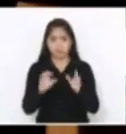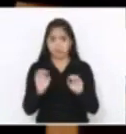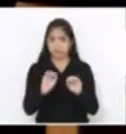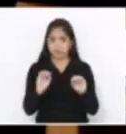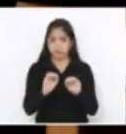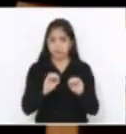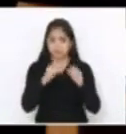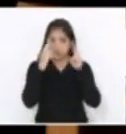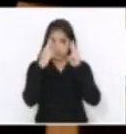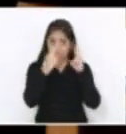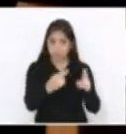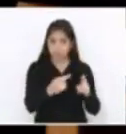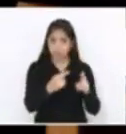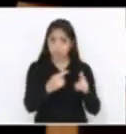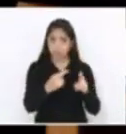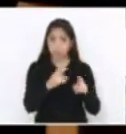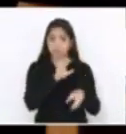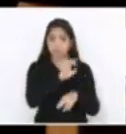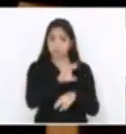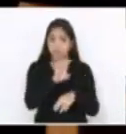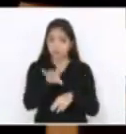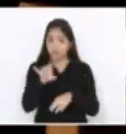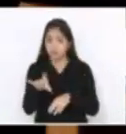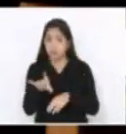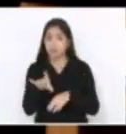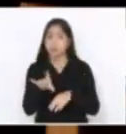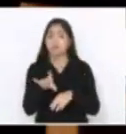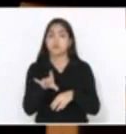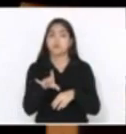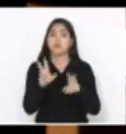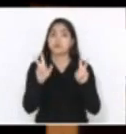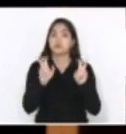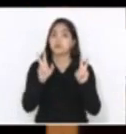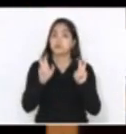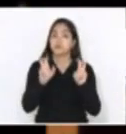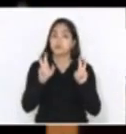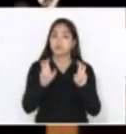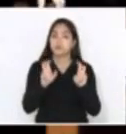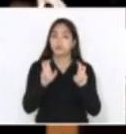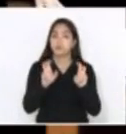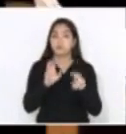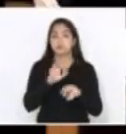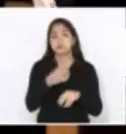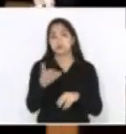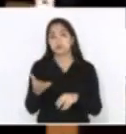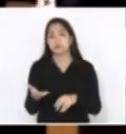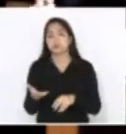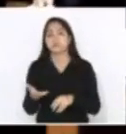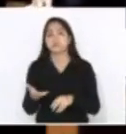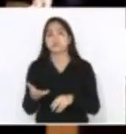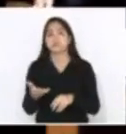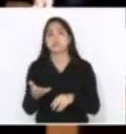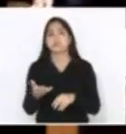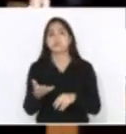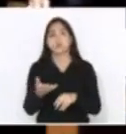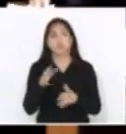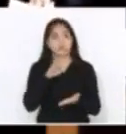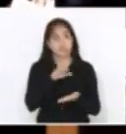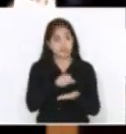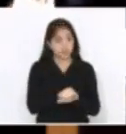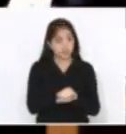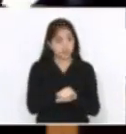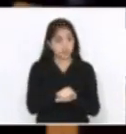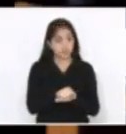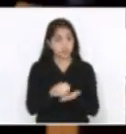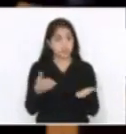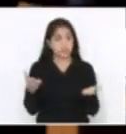respeito à posição dos nossos colegas sobre este tema. Então, senhor presidente, esse registro que eu quero